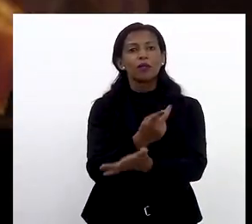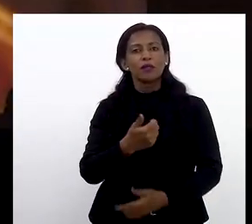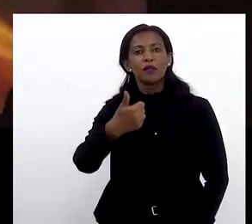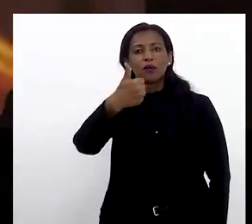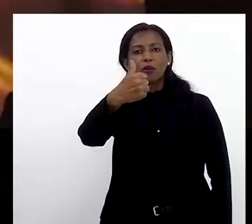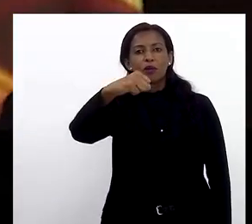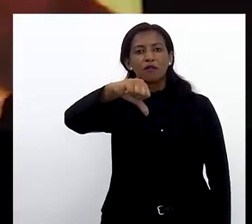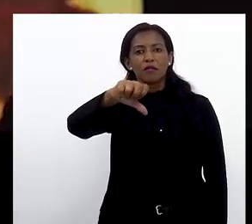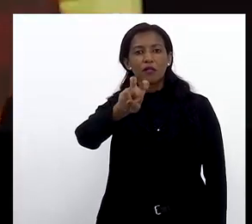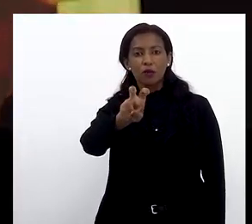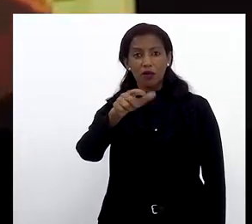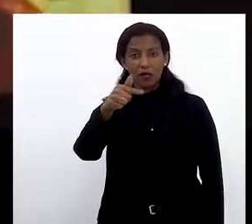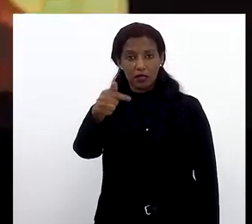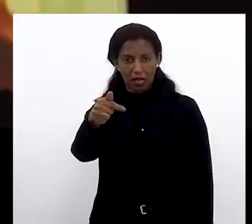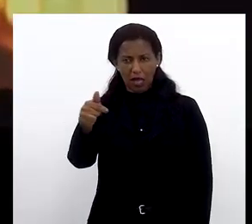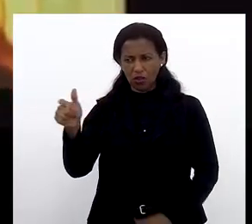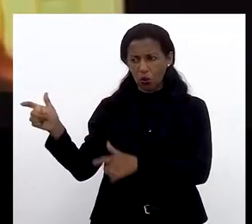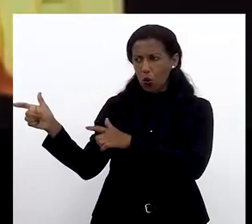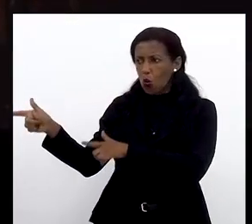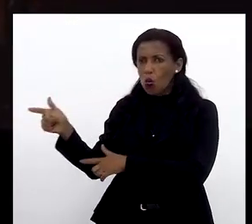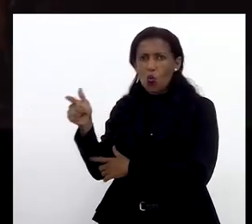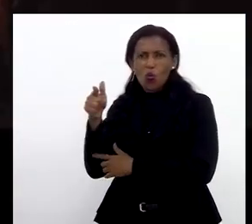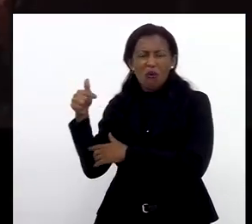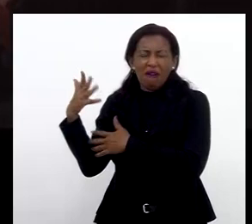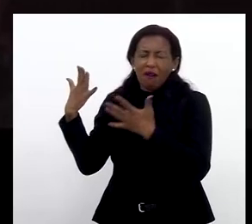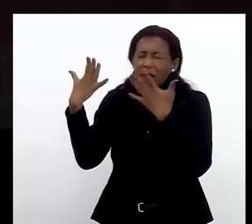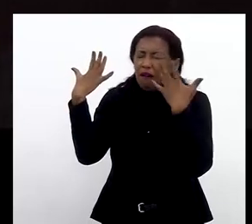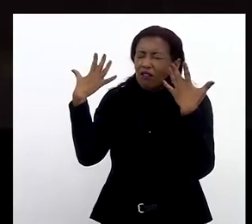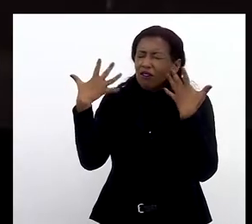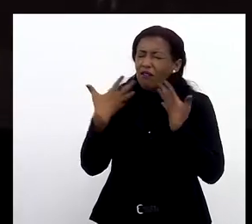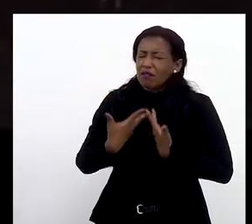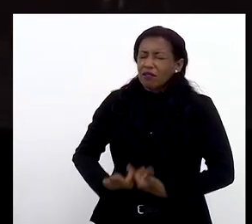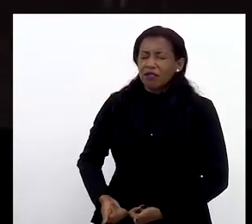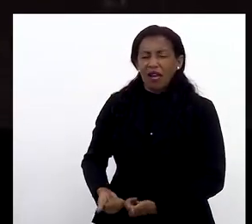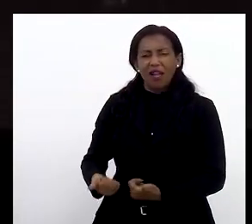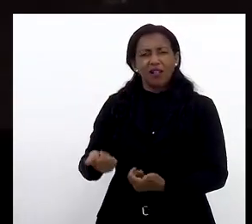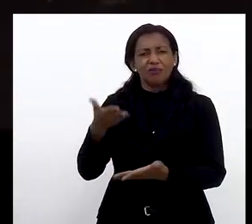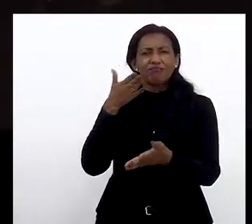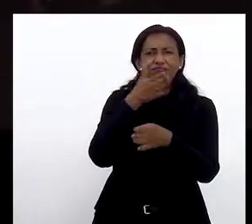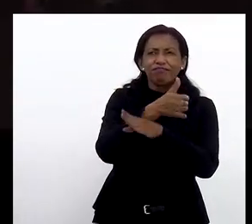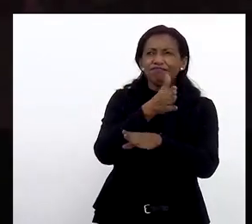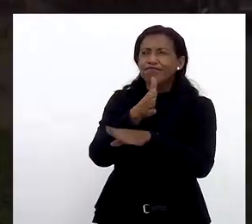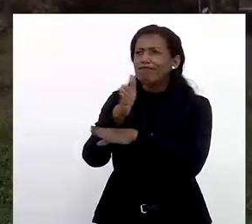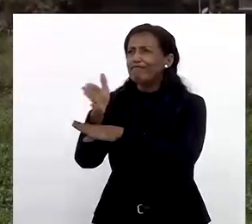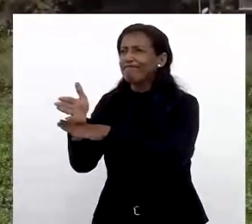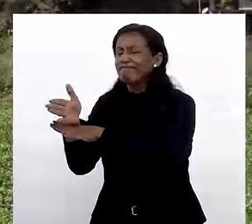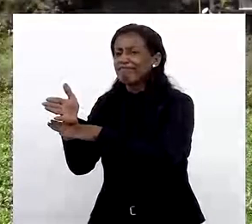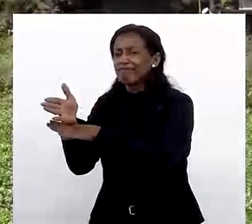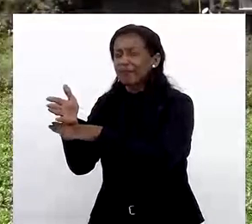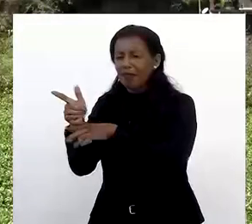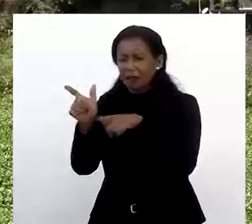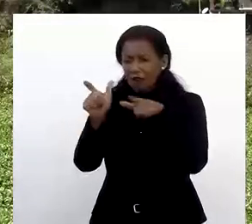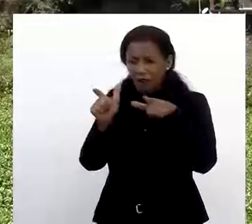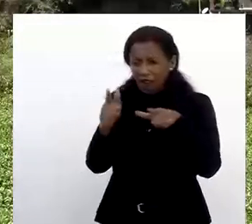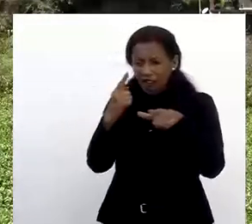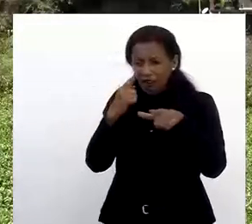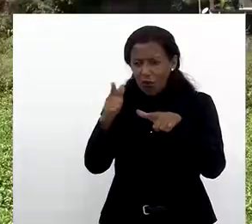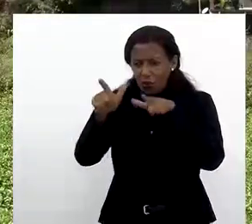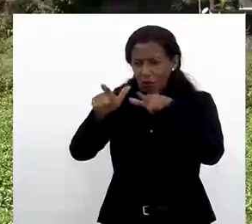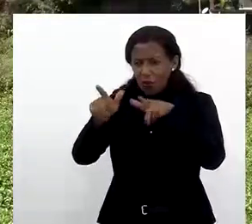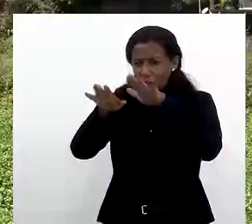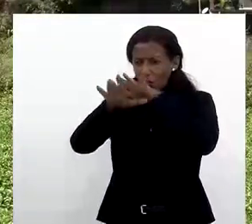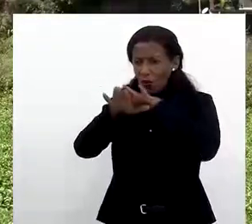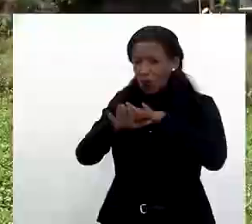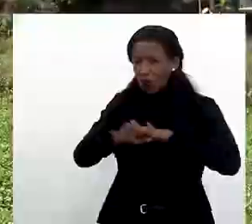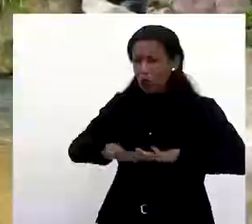Foi em 1957 que o rei do Baião, cansado de viajar fazendo shows pelo Brasil, decidiu se instalar em um